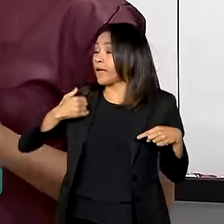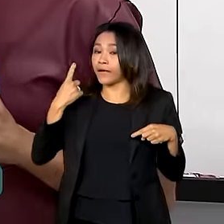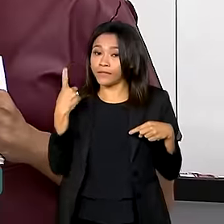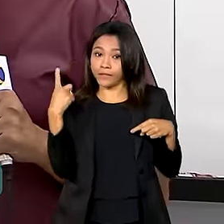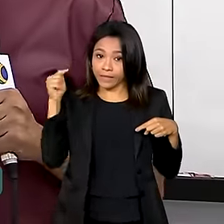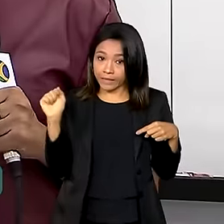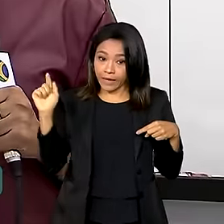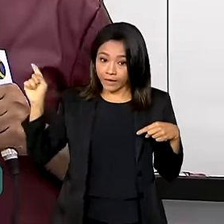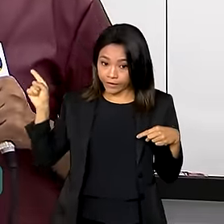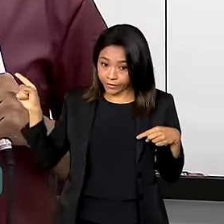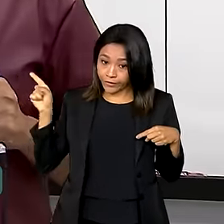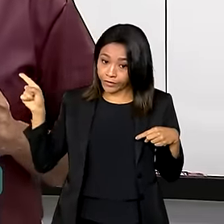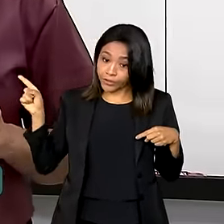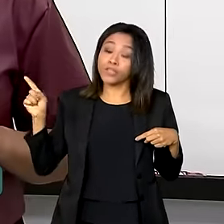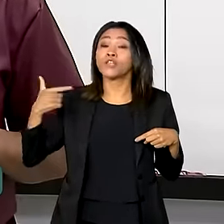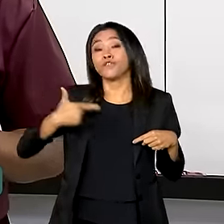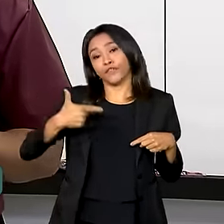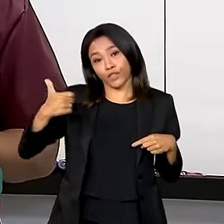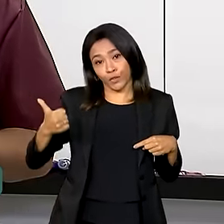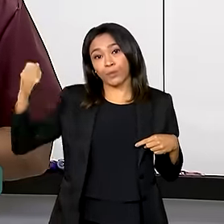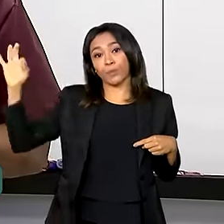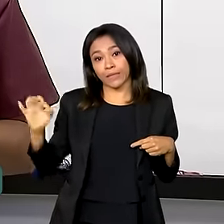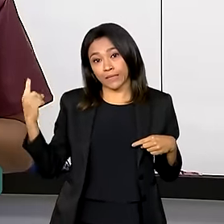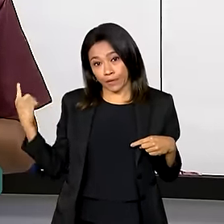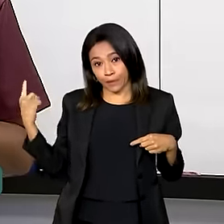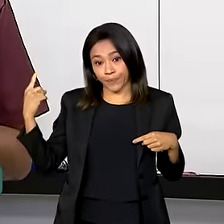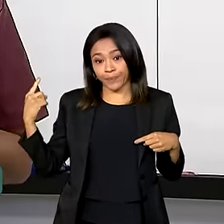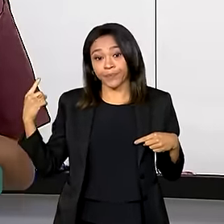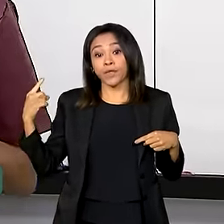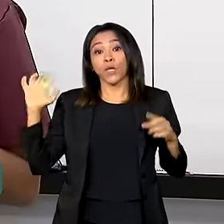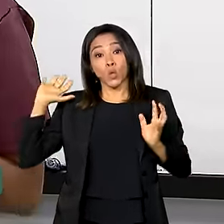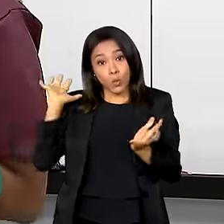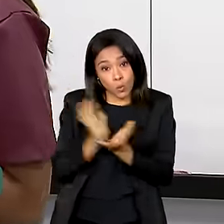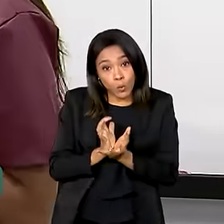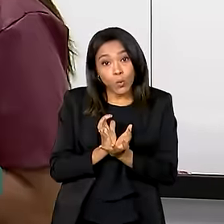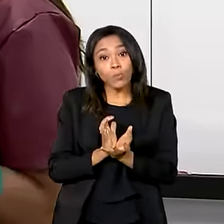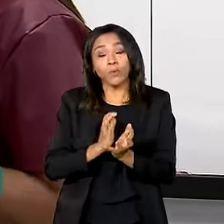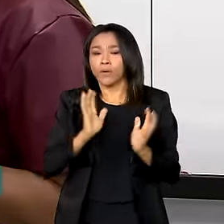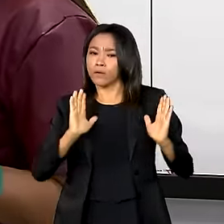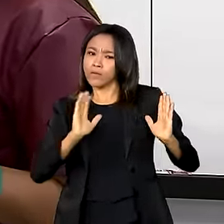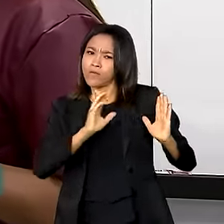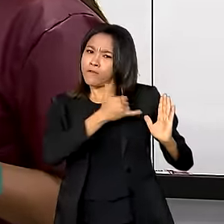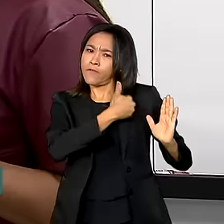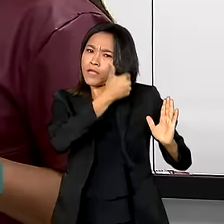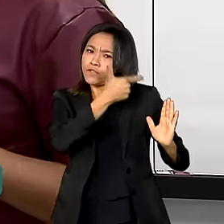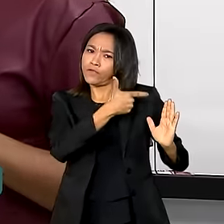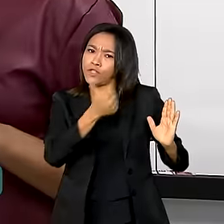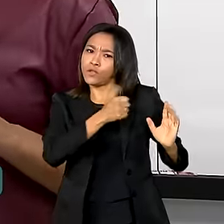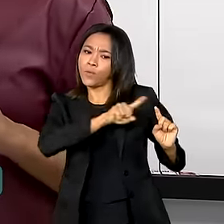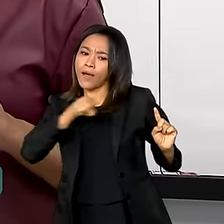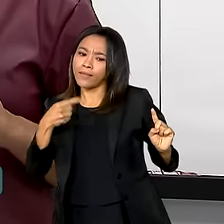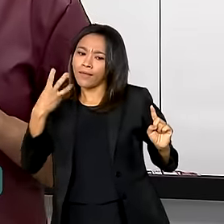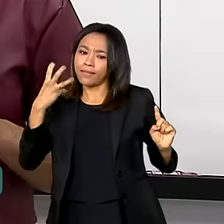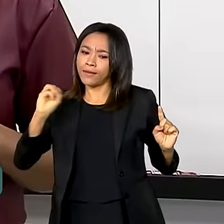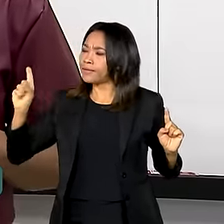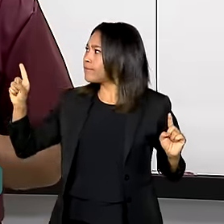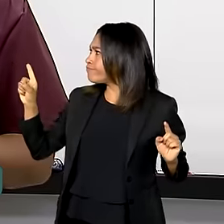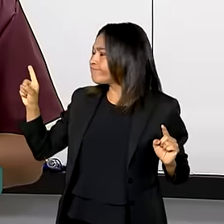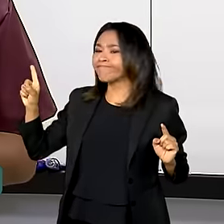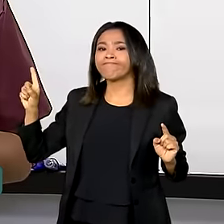de 17 anos, 21%, pelo grupo que possui entre 21 e 30 anos,